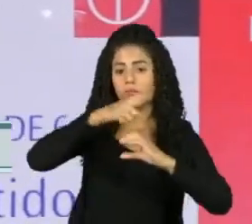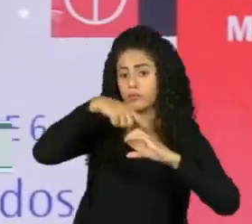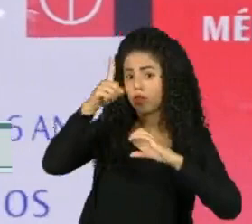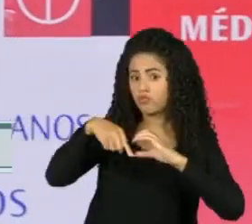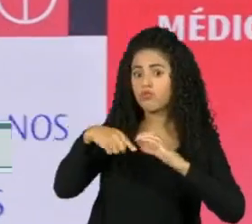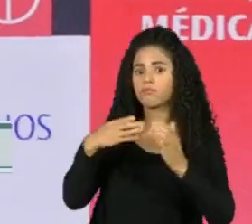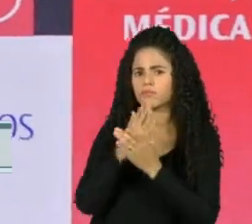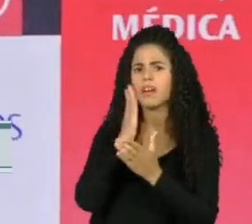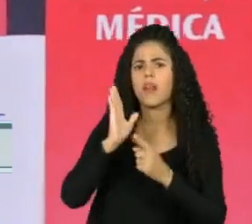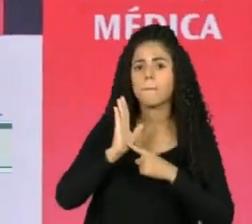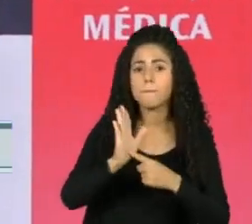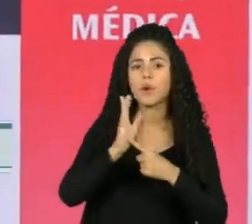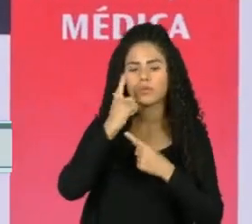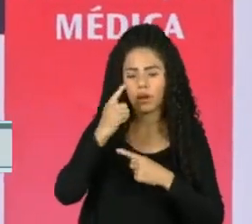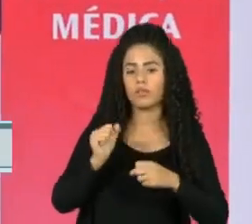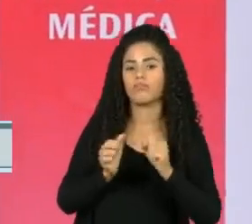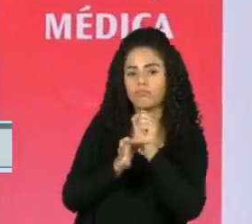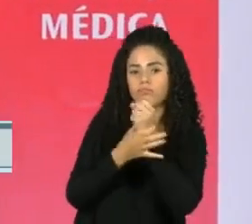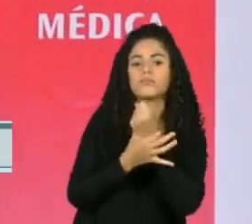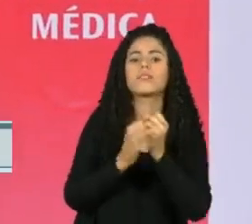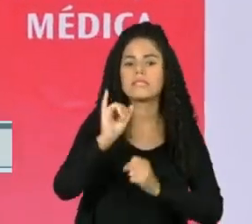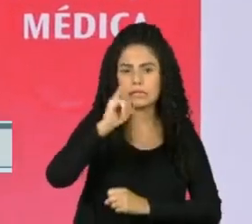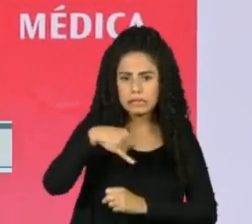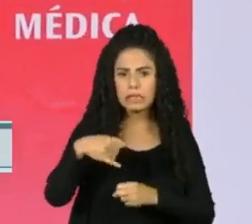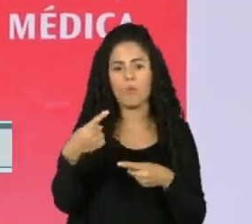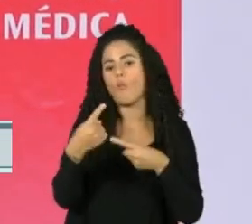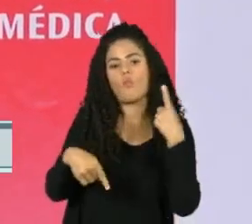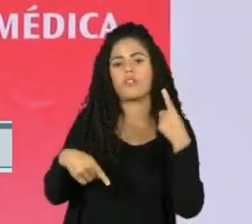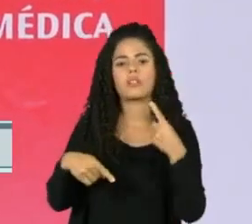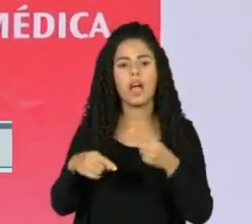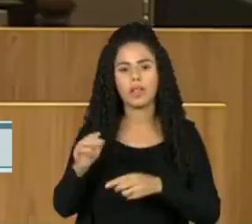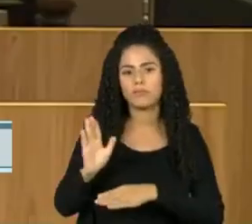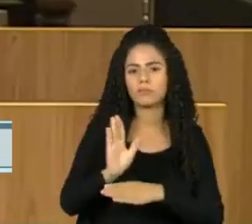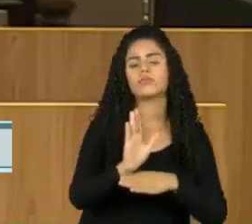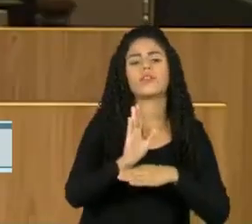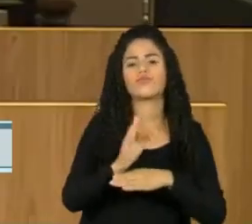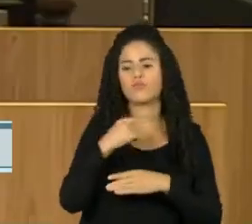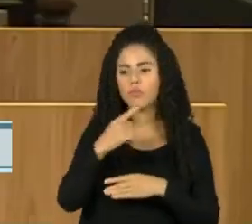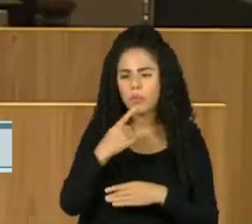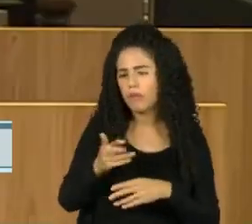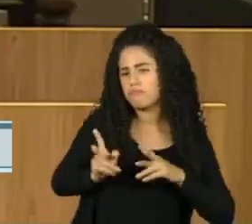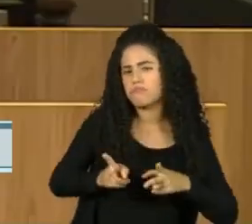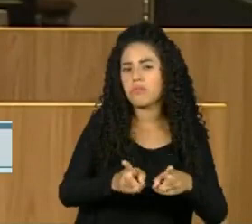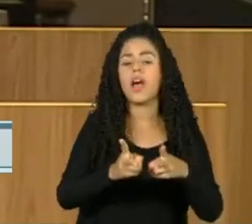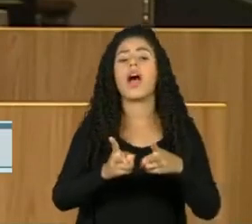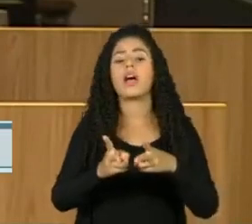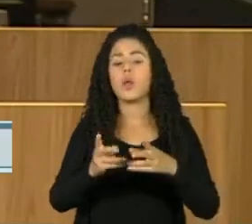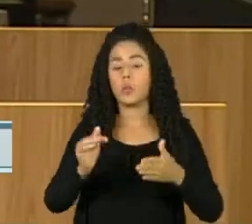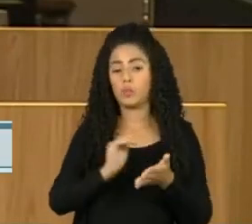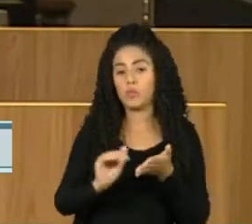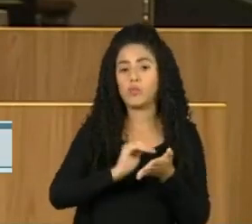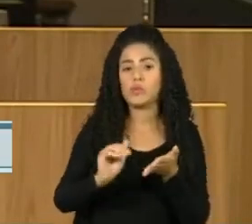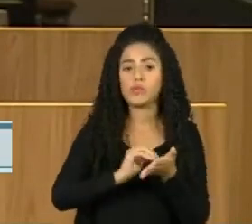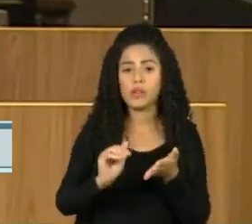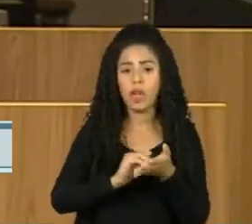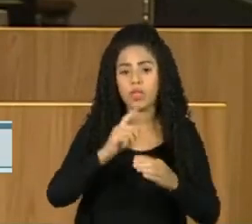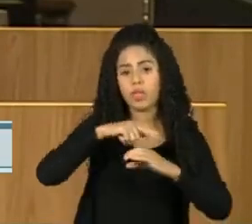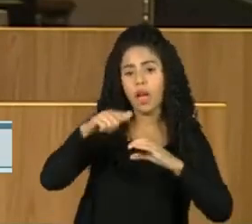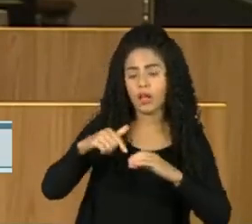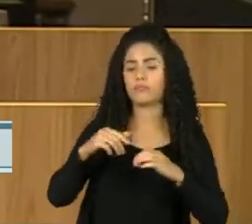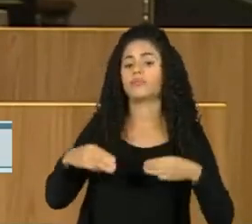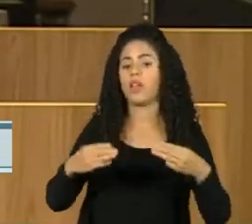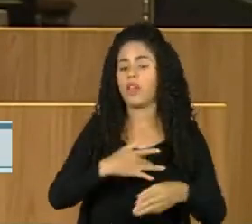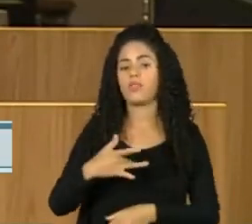comprovado a ineficácia do medicamento contra o coronavírus. O secretário de Ciência e Tecnologia do Ministério da